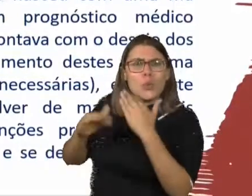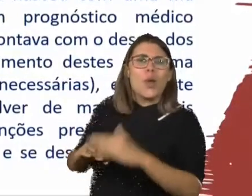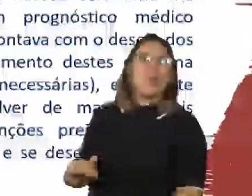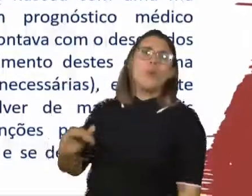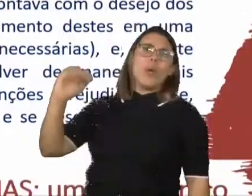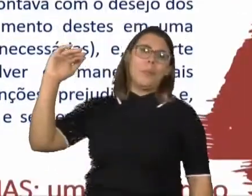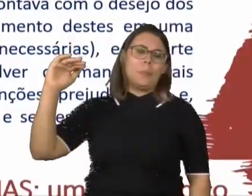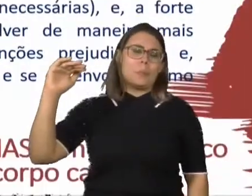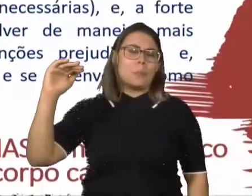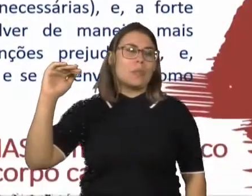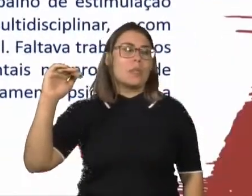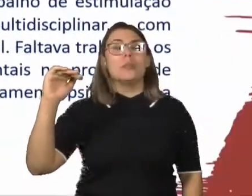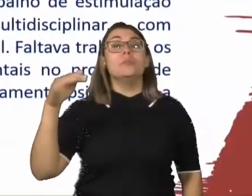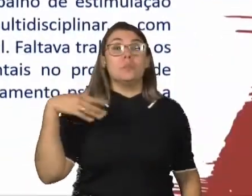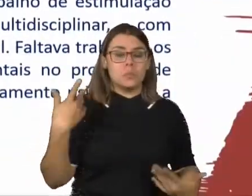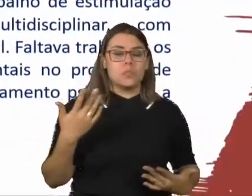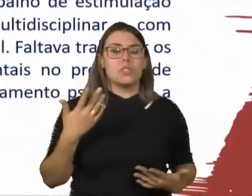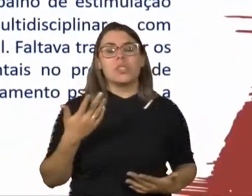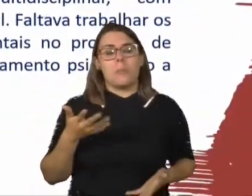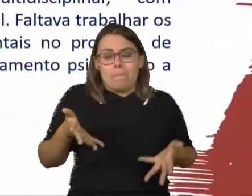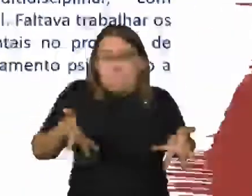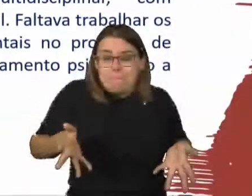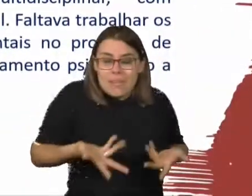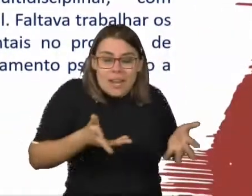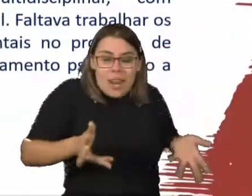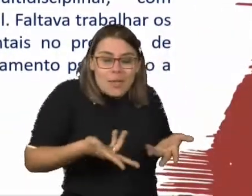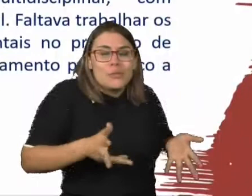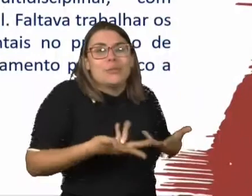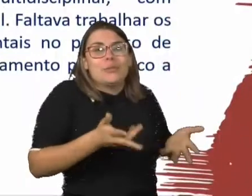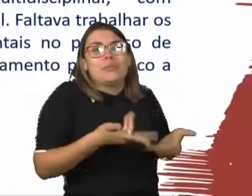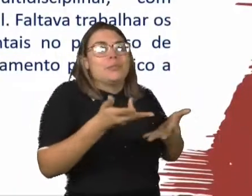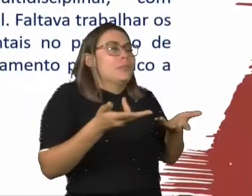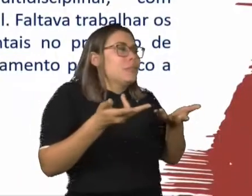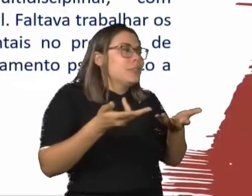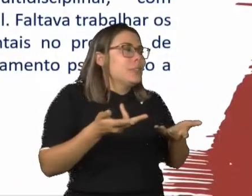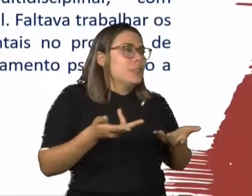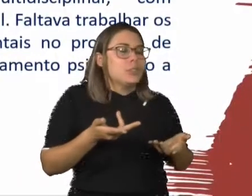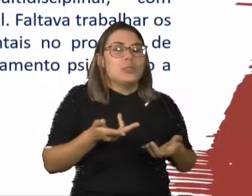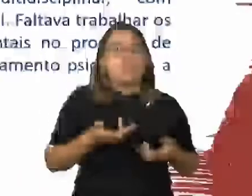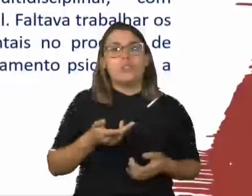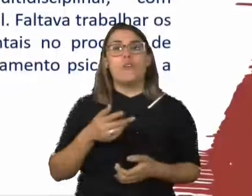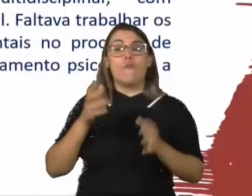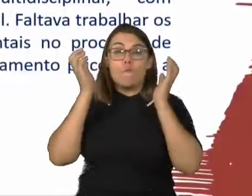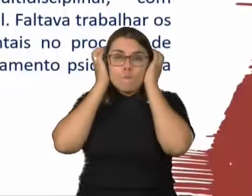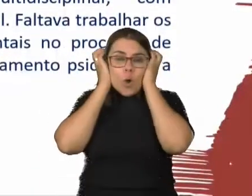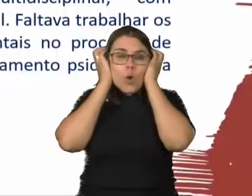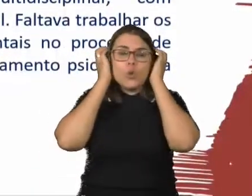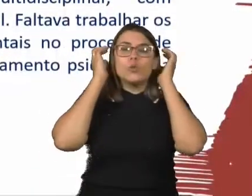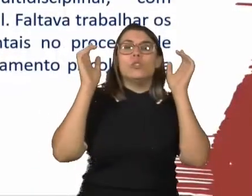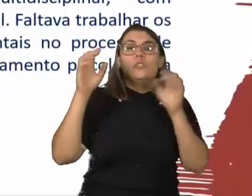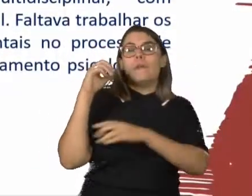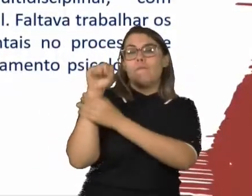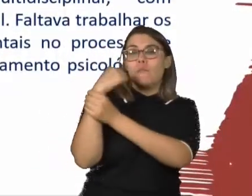o seu nascimento, Pedro contou com um trabalho de estimulação precoce, realizado por uma equipe multidisciplinar, com fonoaudiologia, fisioterapia e